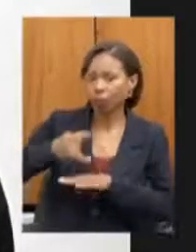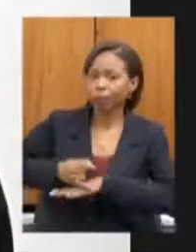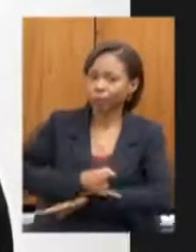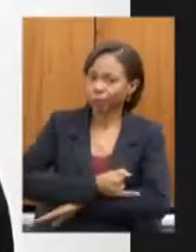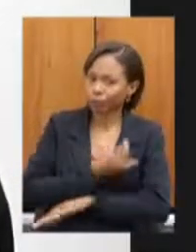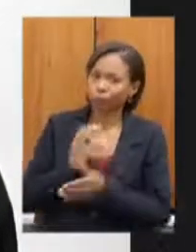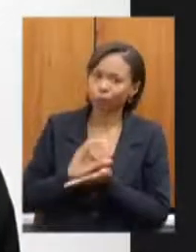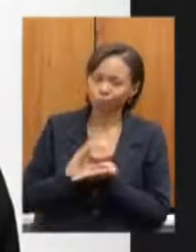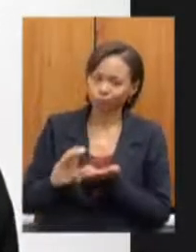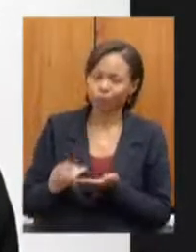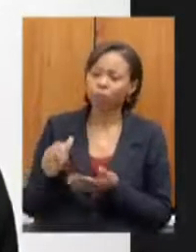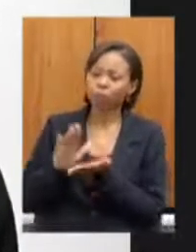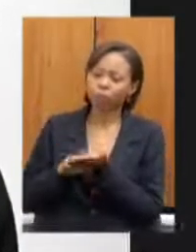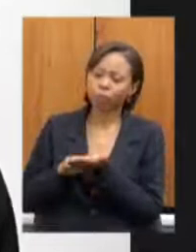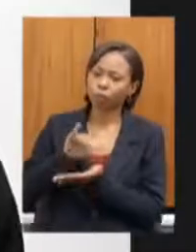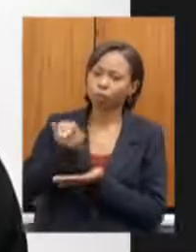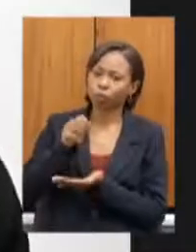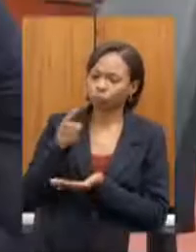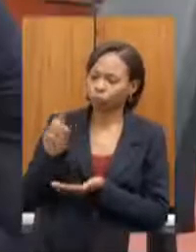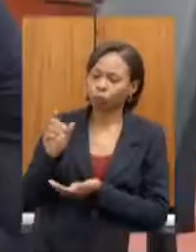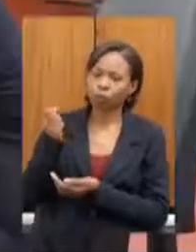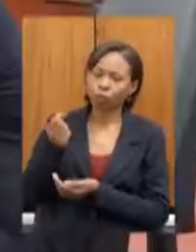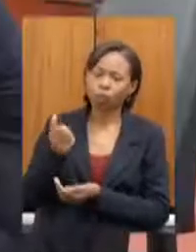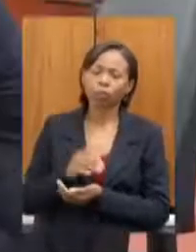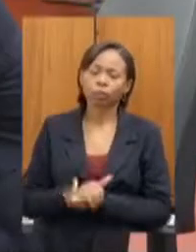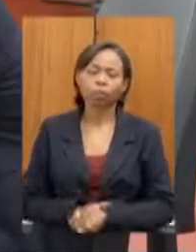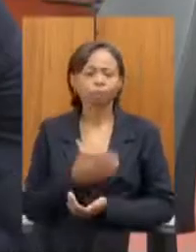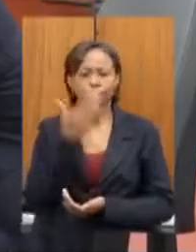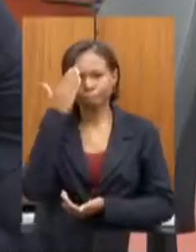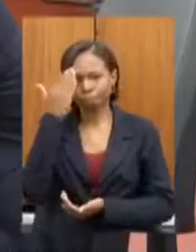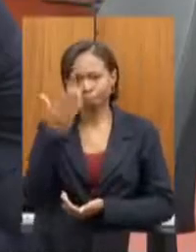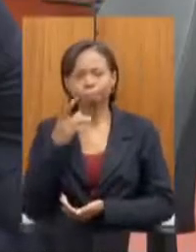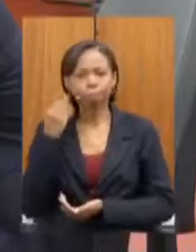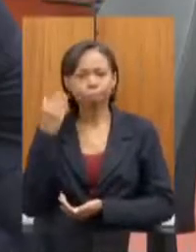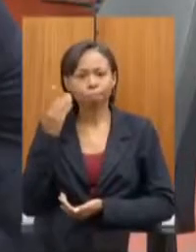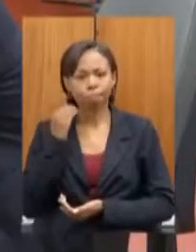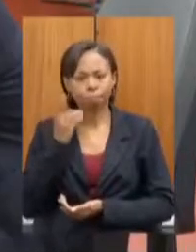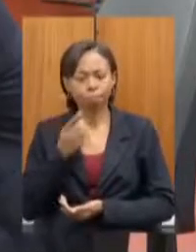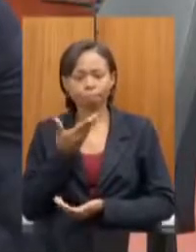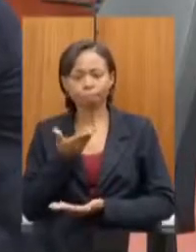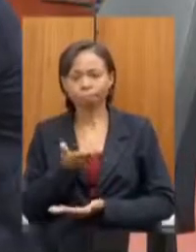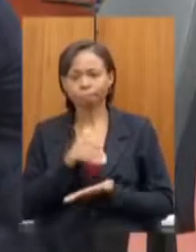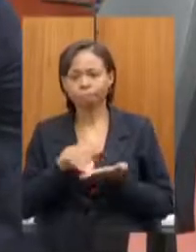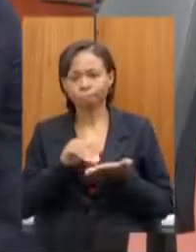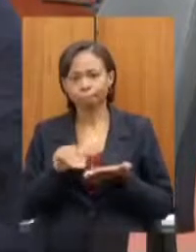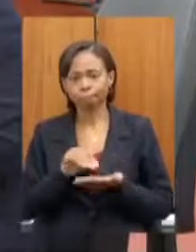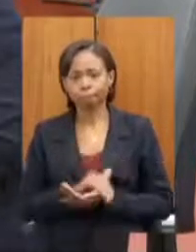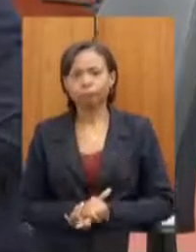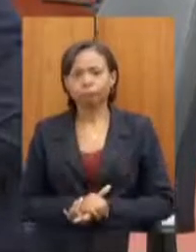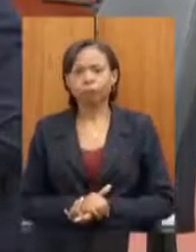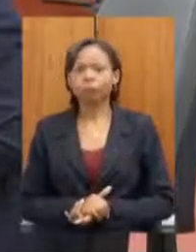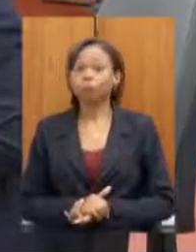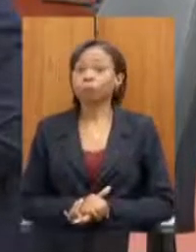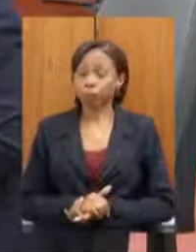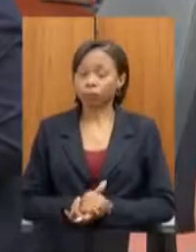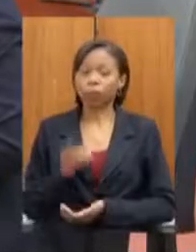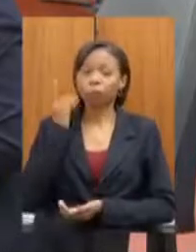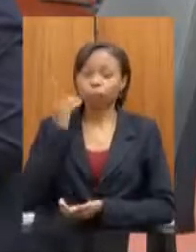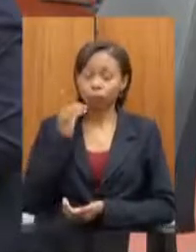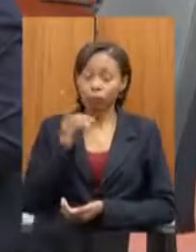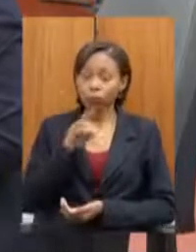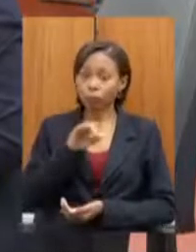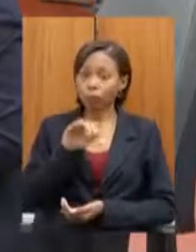deputado João Leite conte comigo sempre obrigado deputado Zé Reis tem a palavra o secretário Fernando Marcato deputado Zé Reis primeiro eu queria